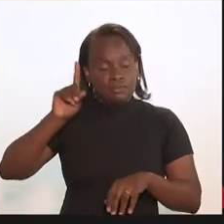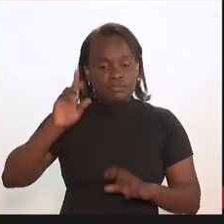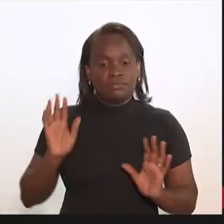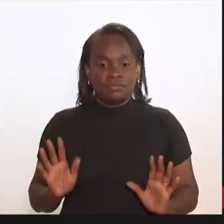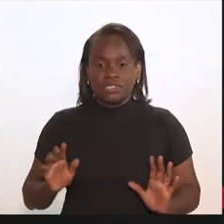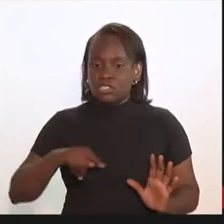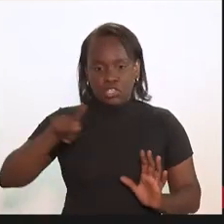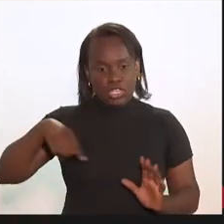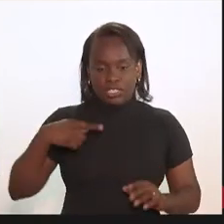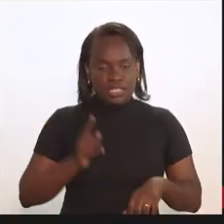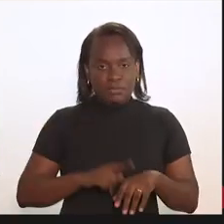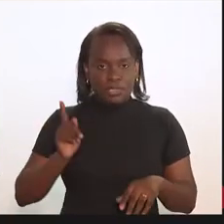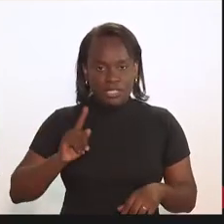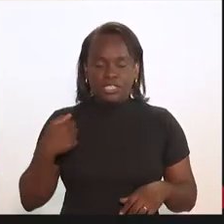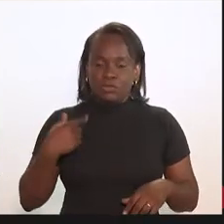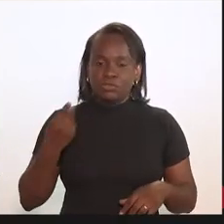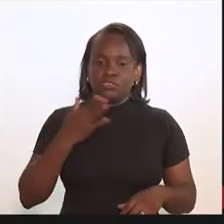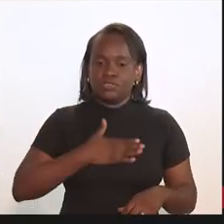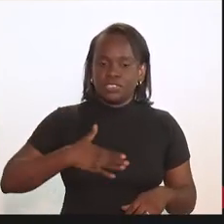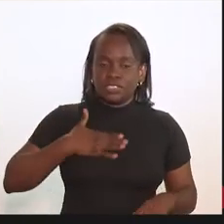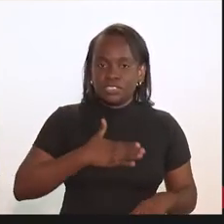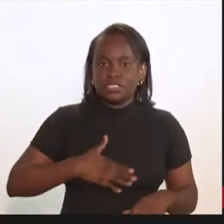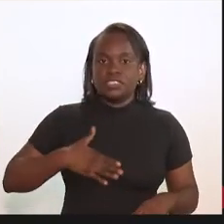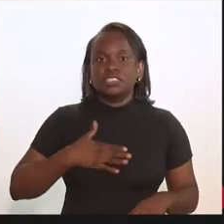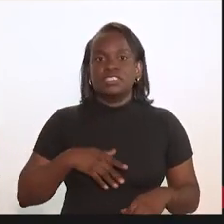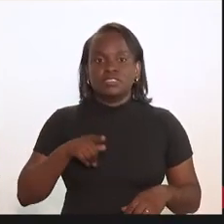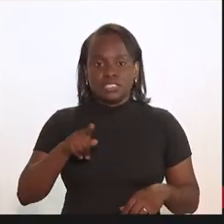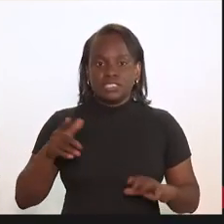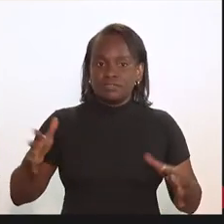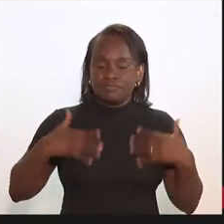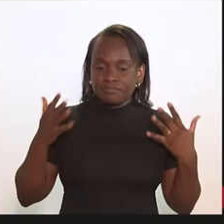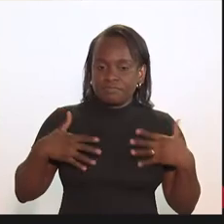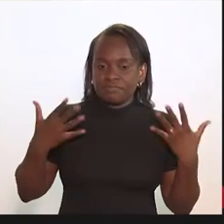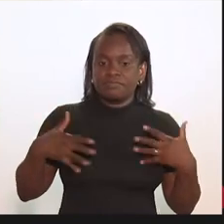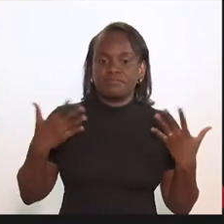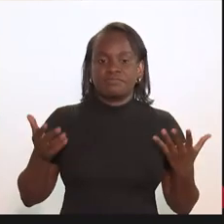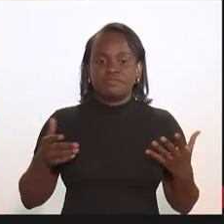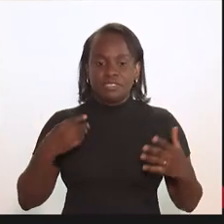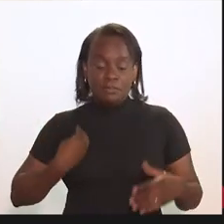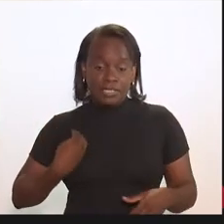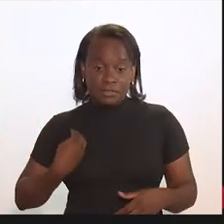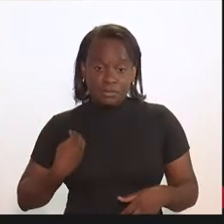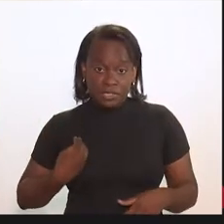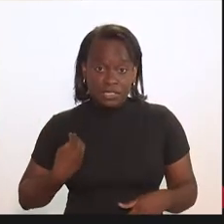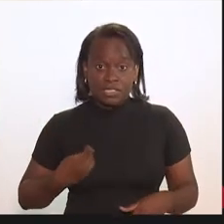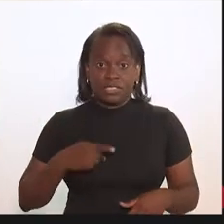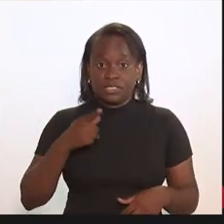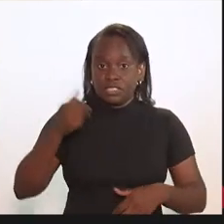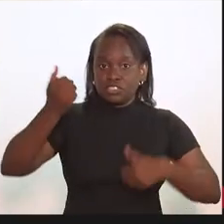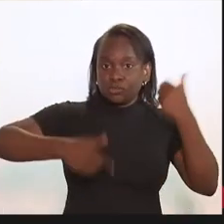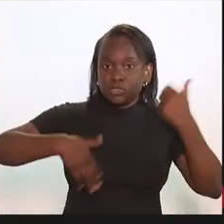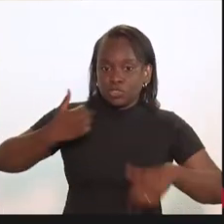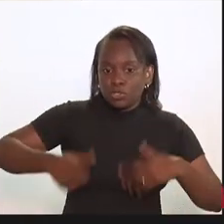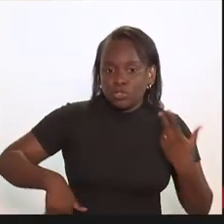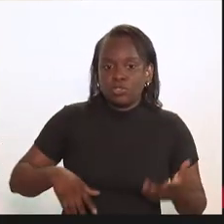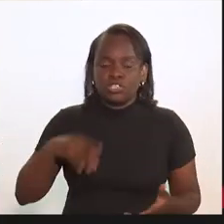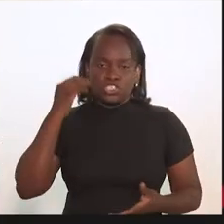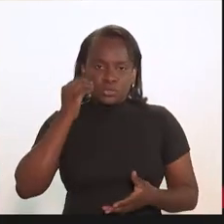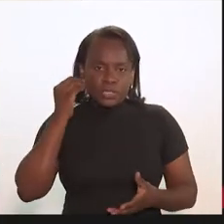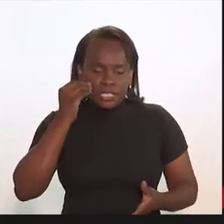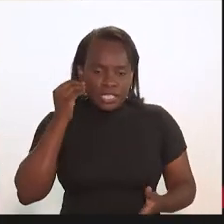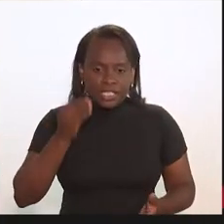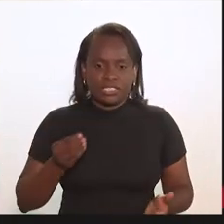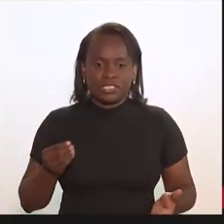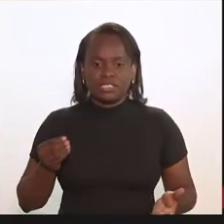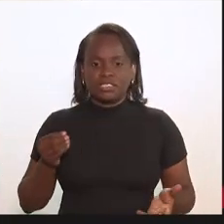tempo dele, não no nosso. E eu fico muito feliz pelo seu entusiasmo em estar participando, pelas suas palavras, pela